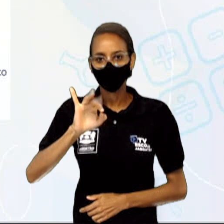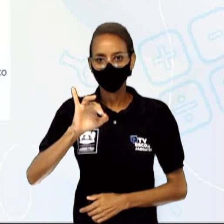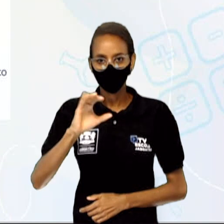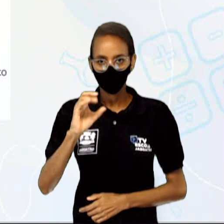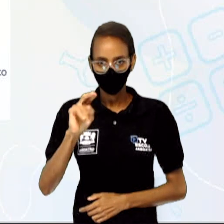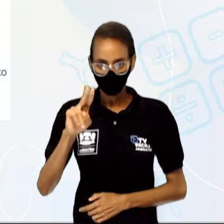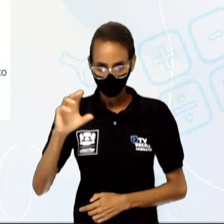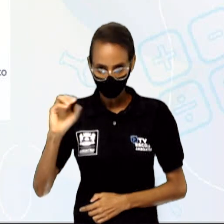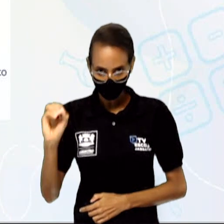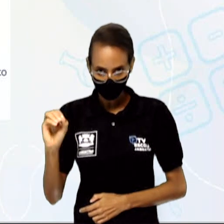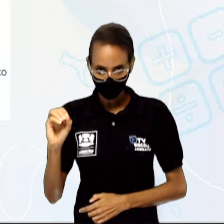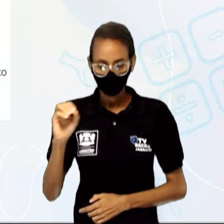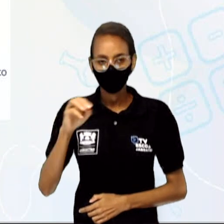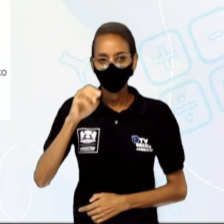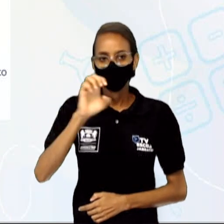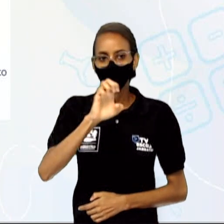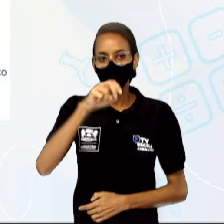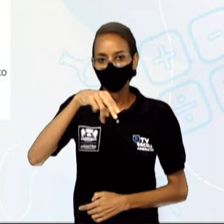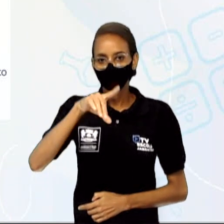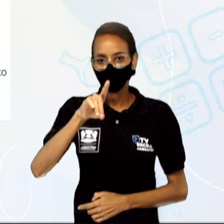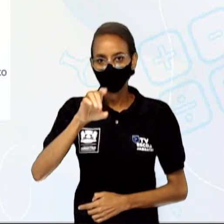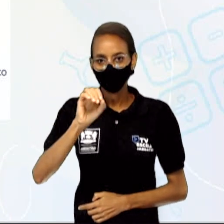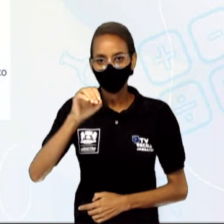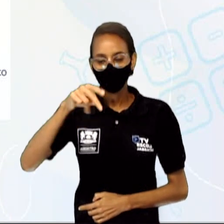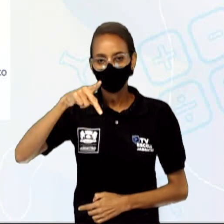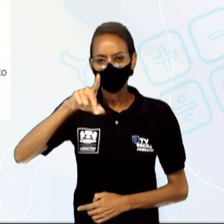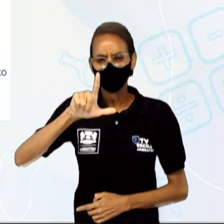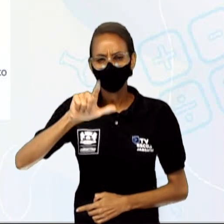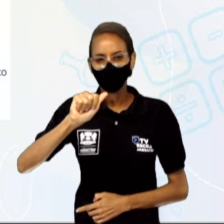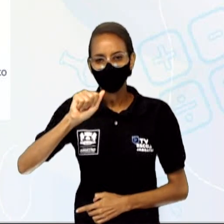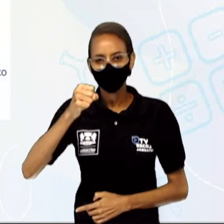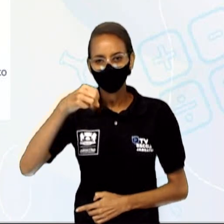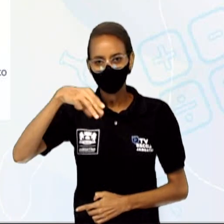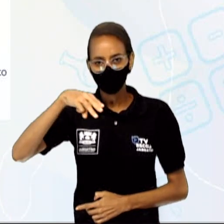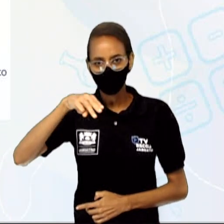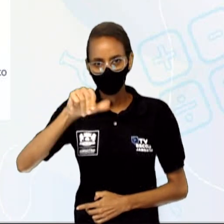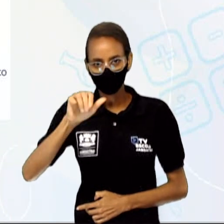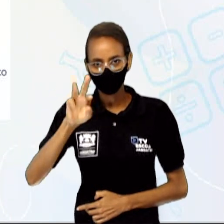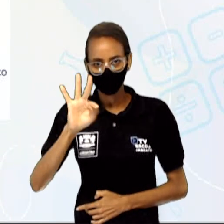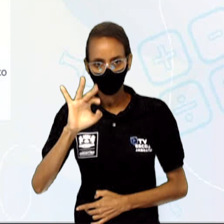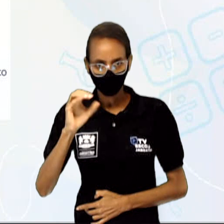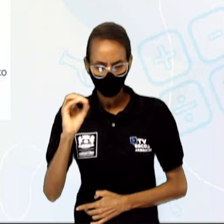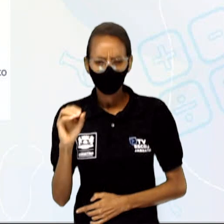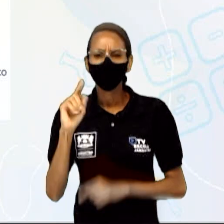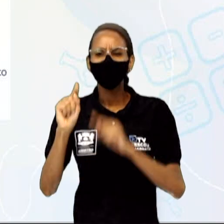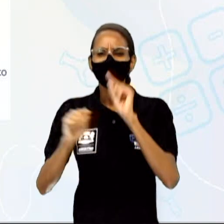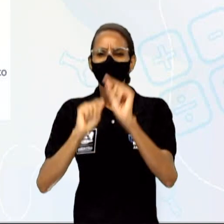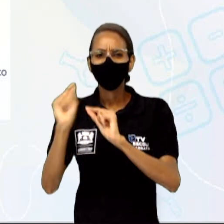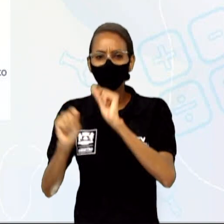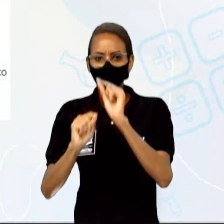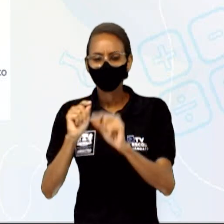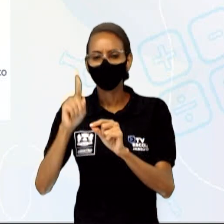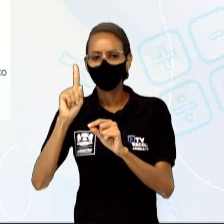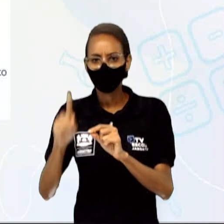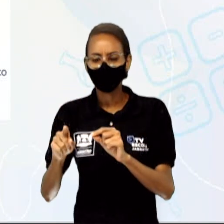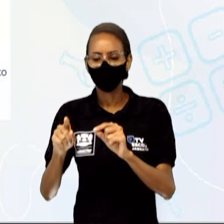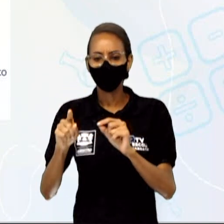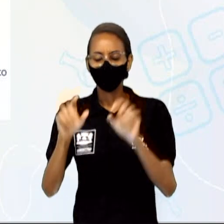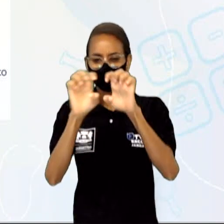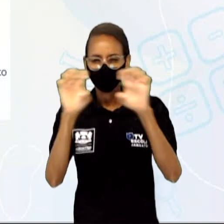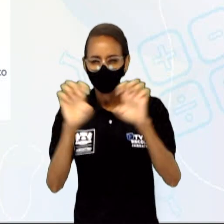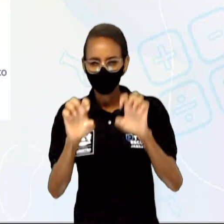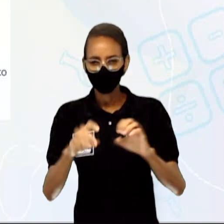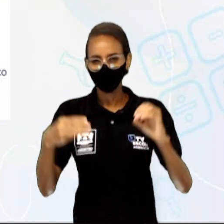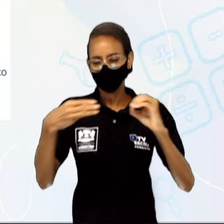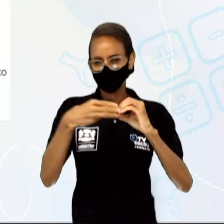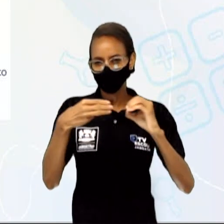O retículo endoplasmático está ligado à produção de substâncias pela célula. Seja as substâncias que constituem a própria célula, seja